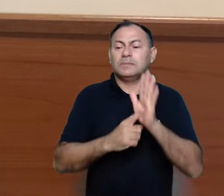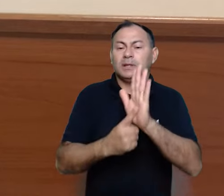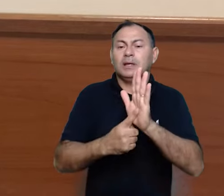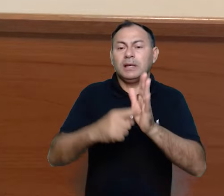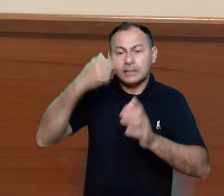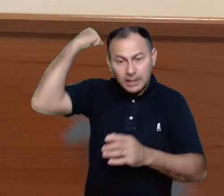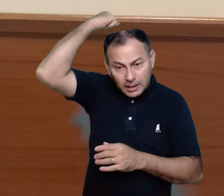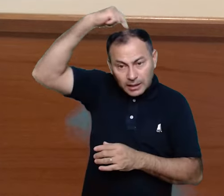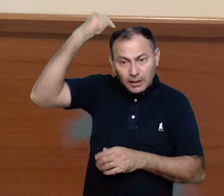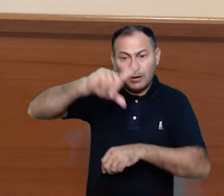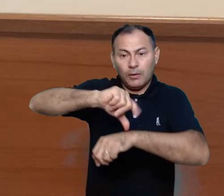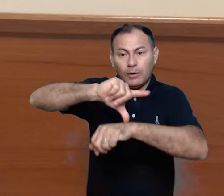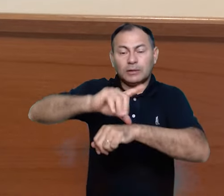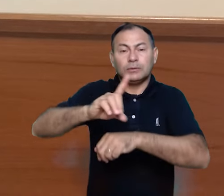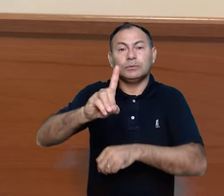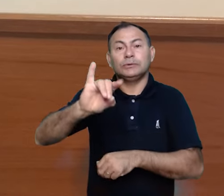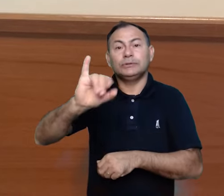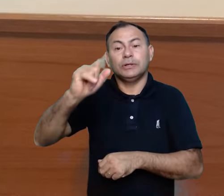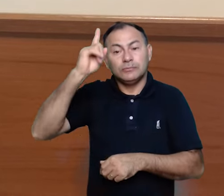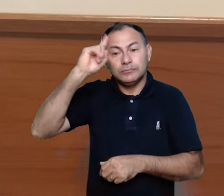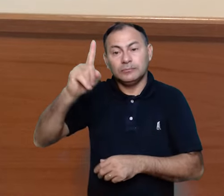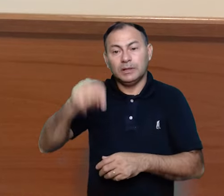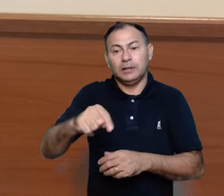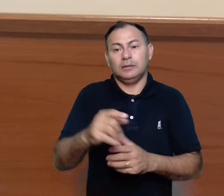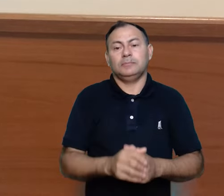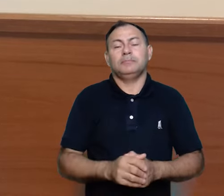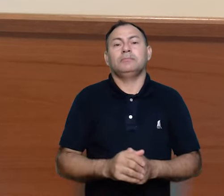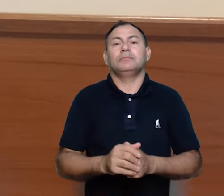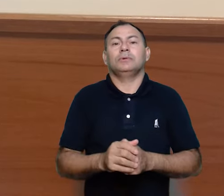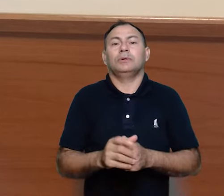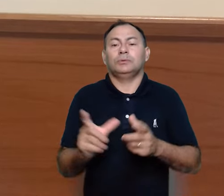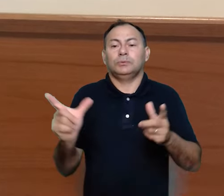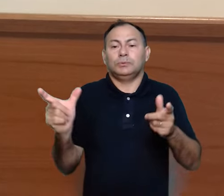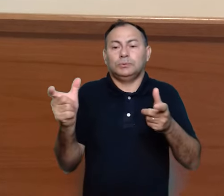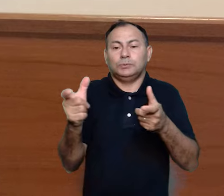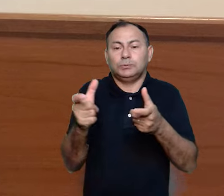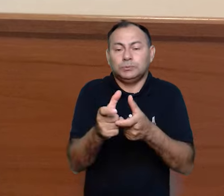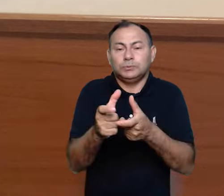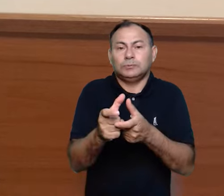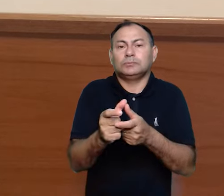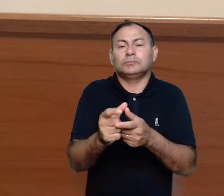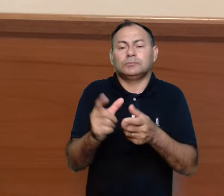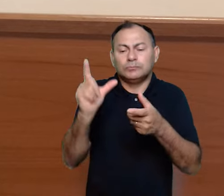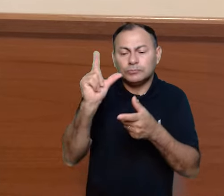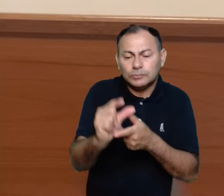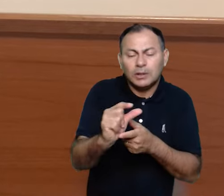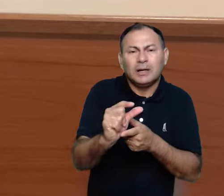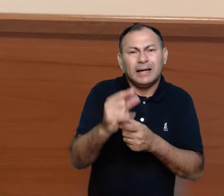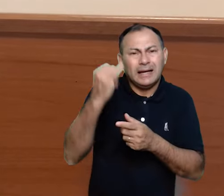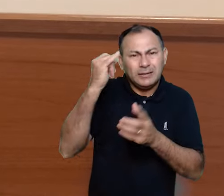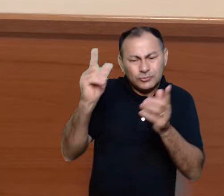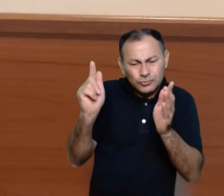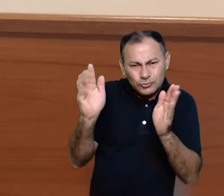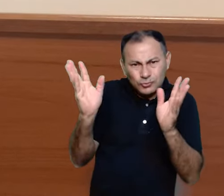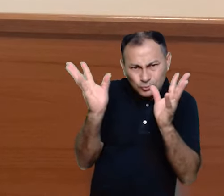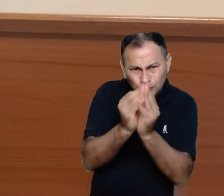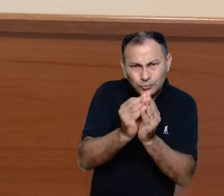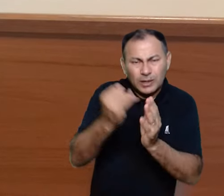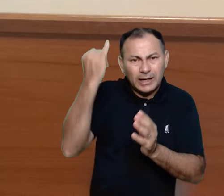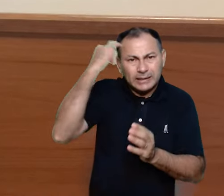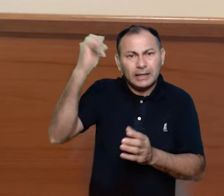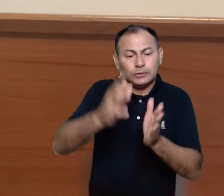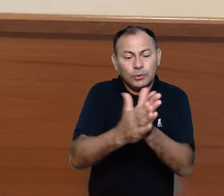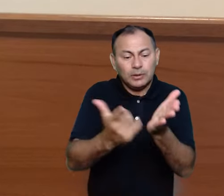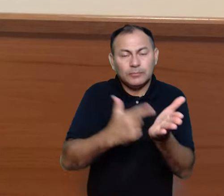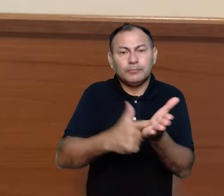assinalar e santificar as horas do dia, foi reduzido à ideia de um livro a ser